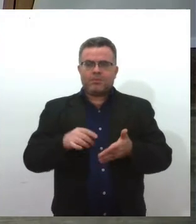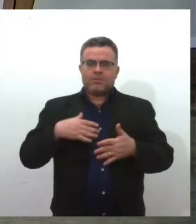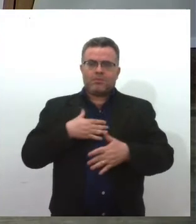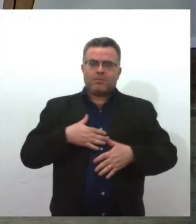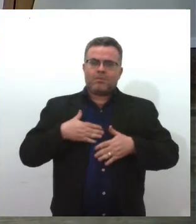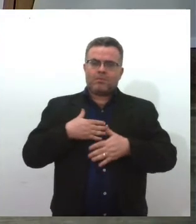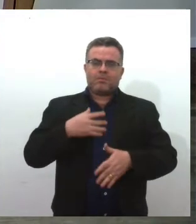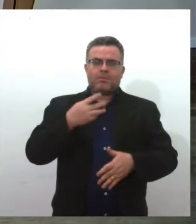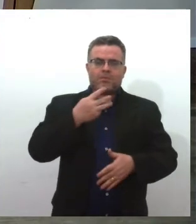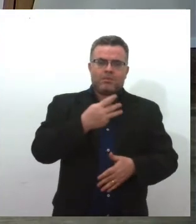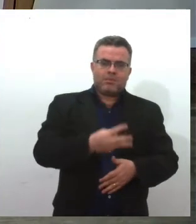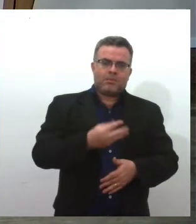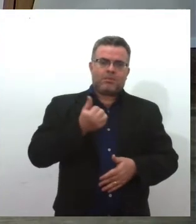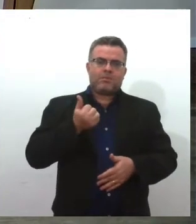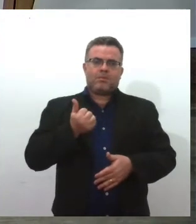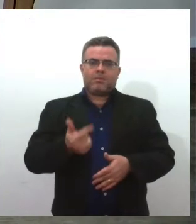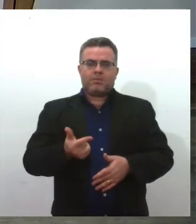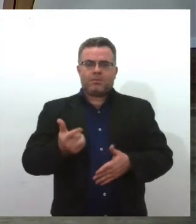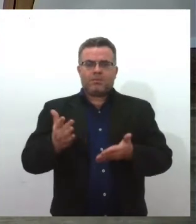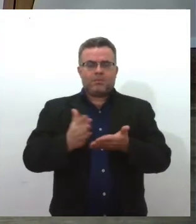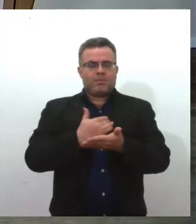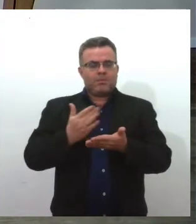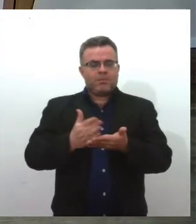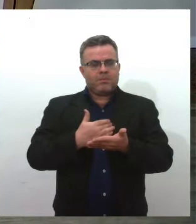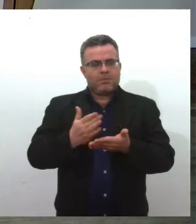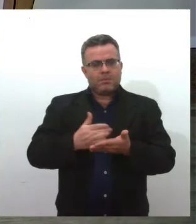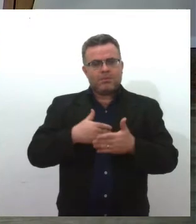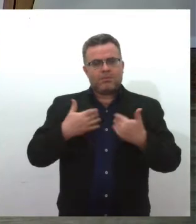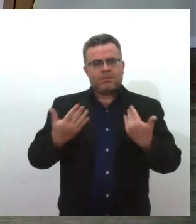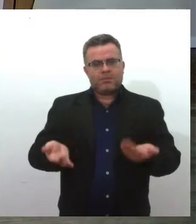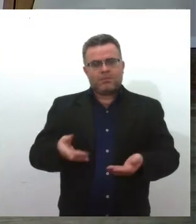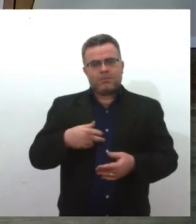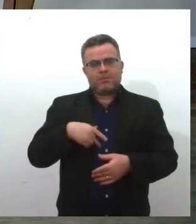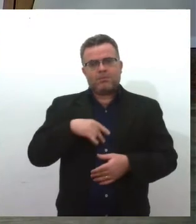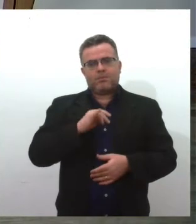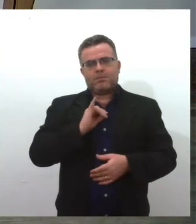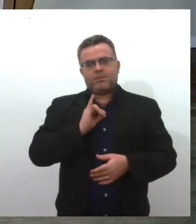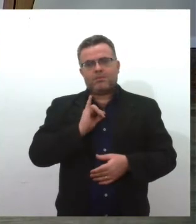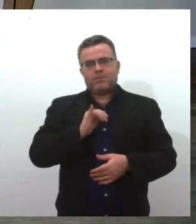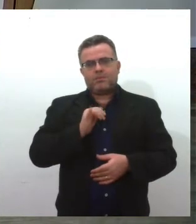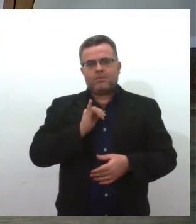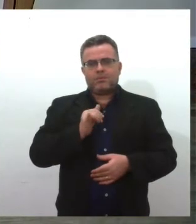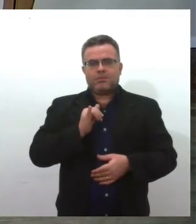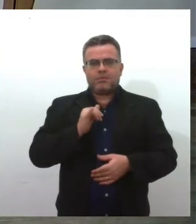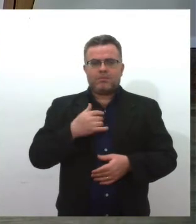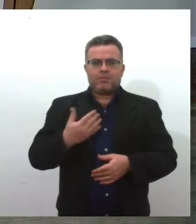páginas. Conta para a gente como é que foi isso, Jeruzi.